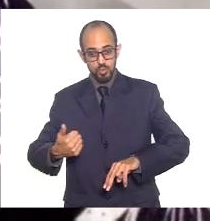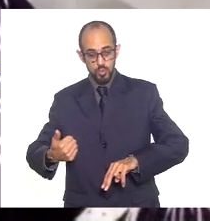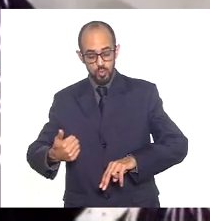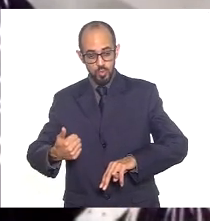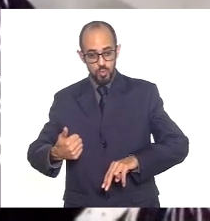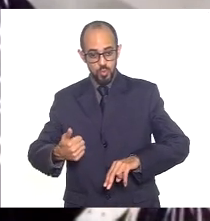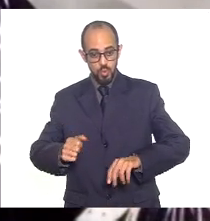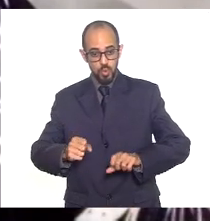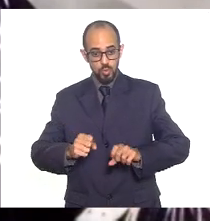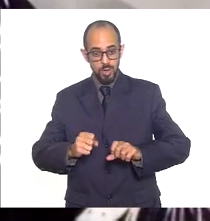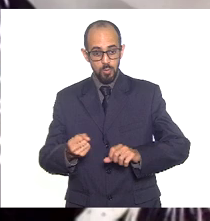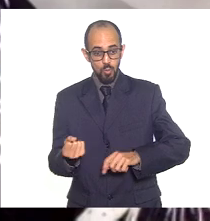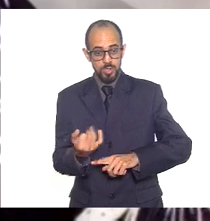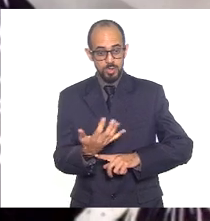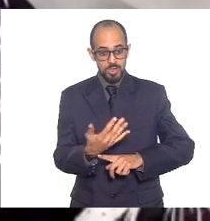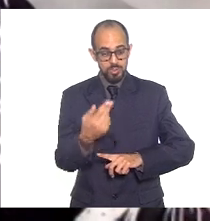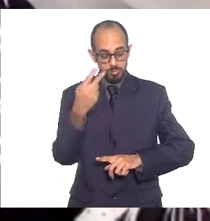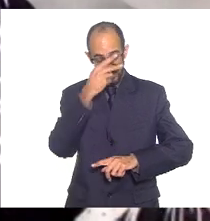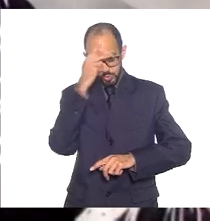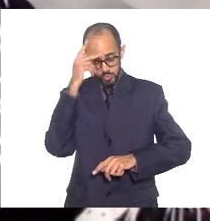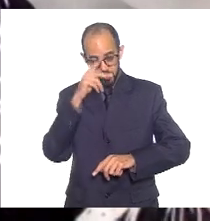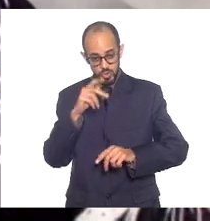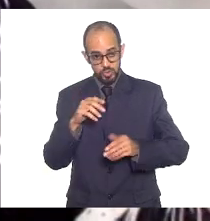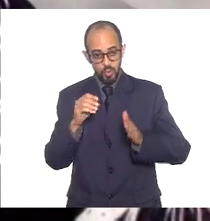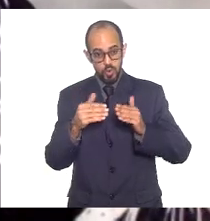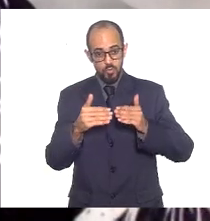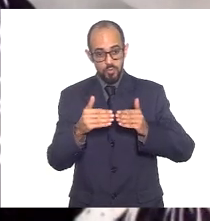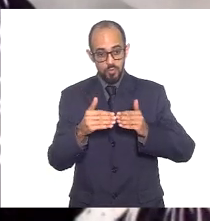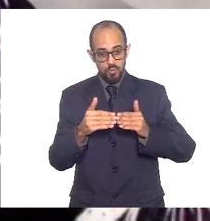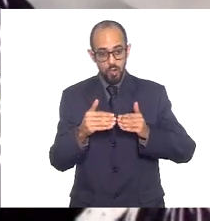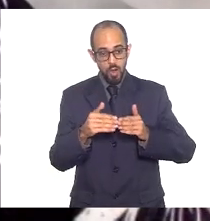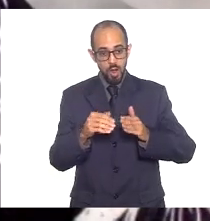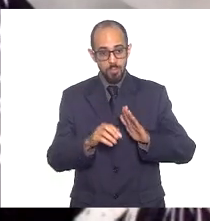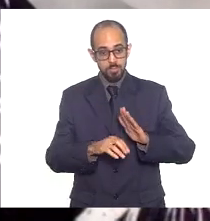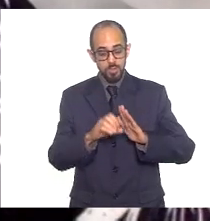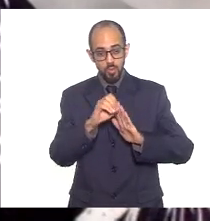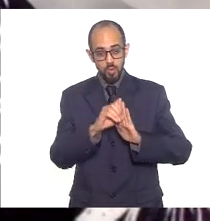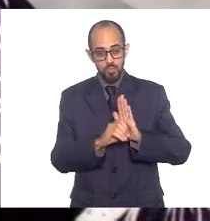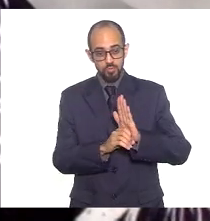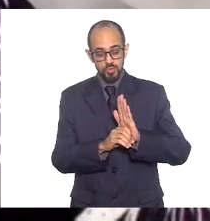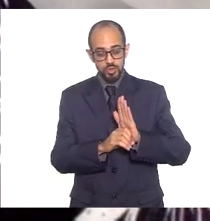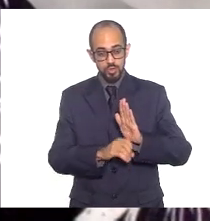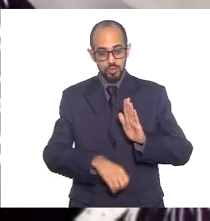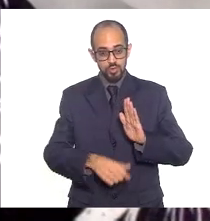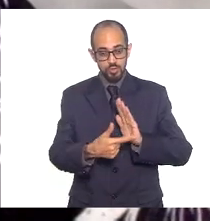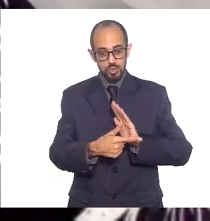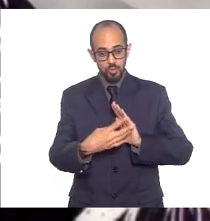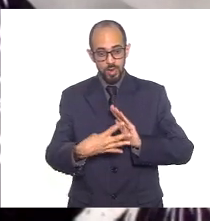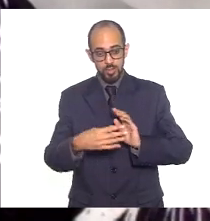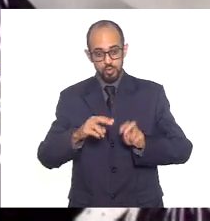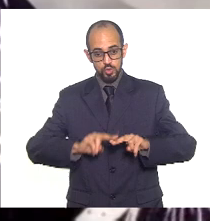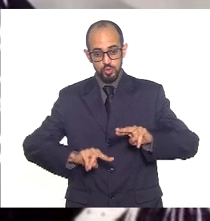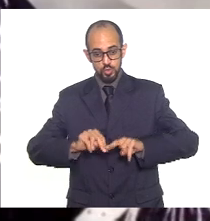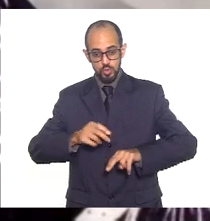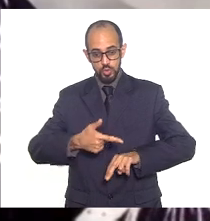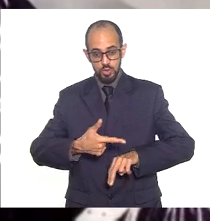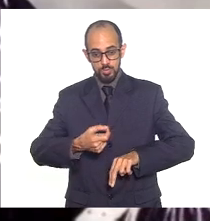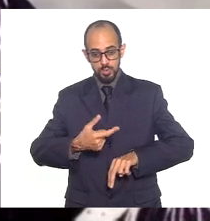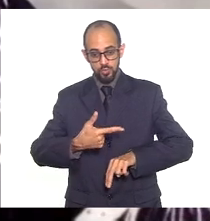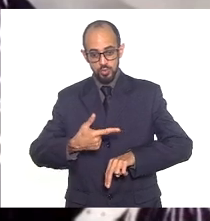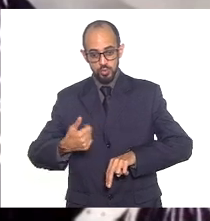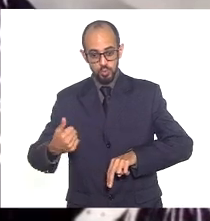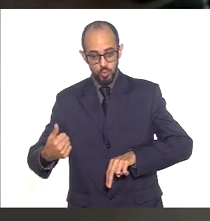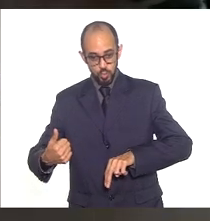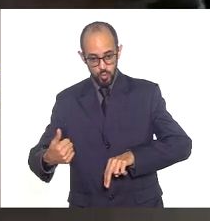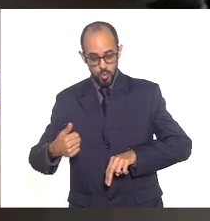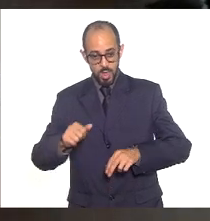conforme a edital publicada em 24 de junho de 2021, declaro abertos os trabalhos da 5ª